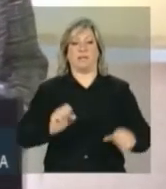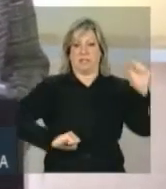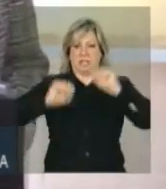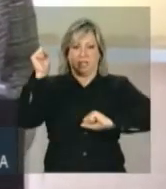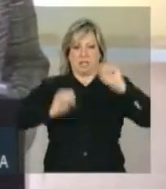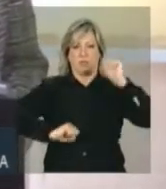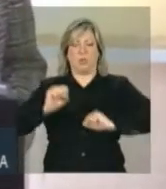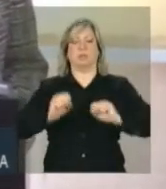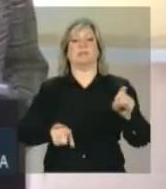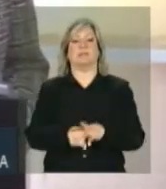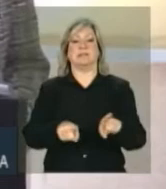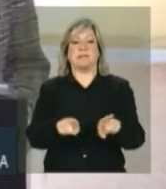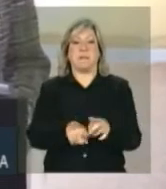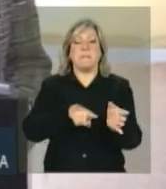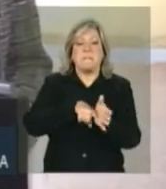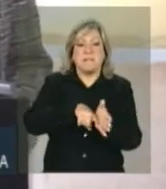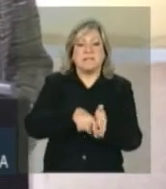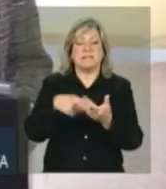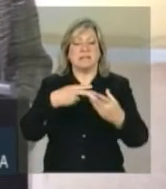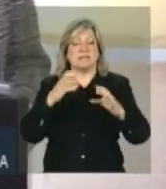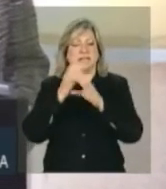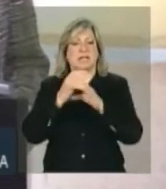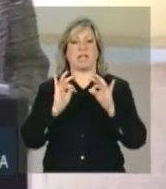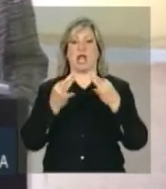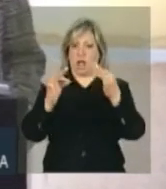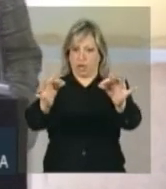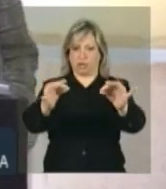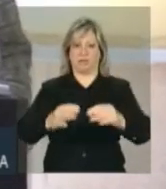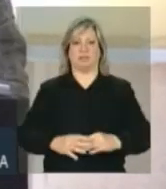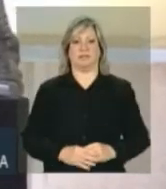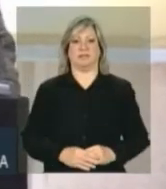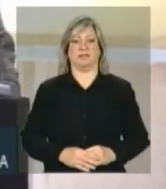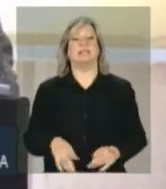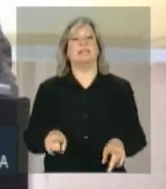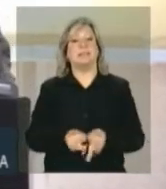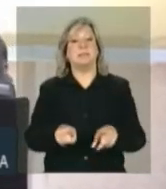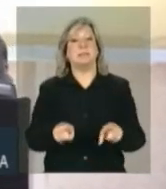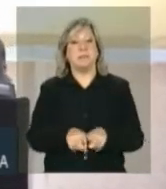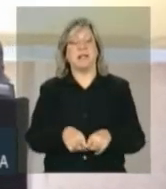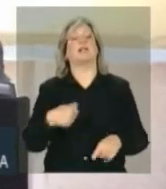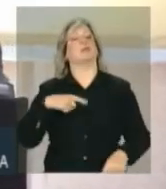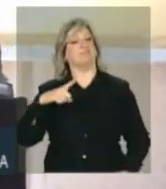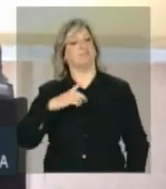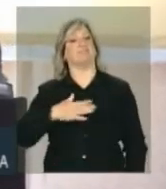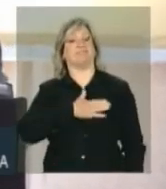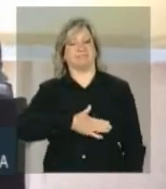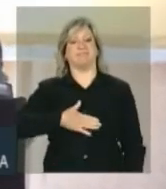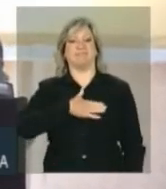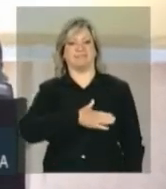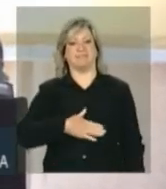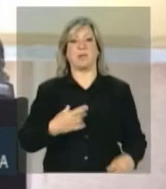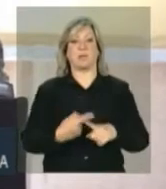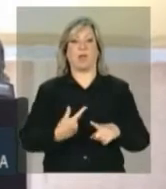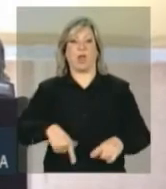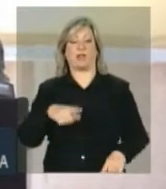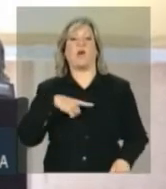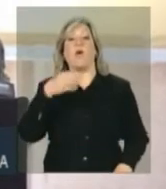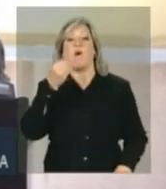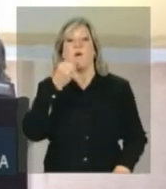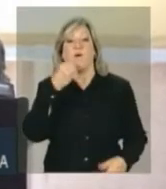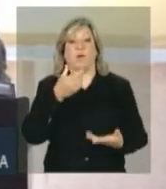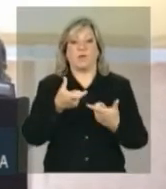na cooperação e na pesquisa científica e tecnológica. Também estou satisfeita por termos tido a ocasião